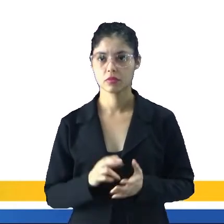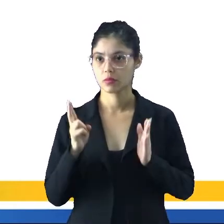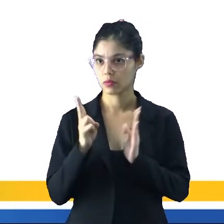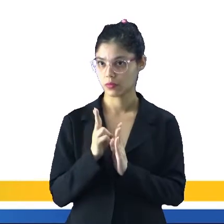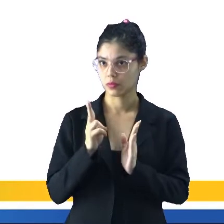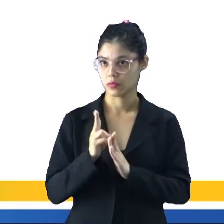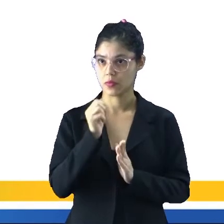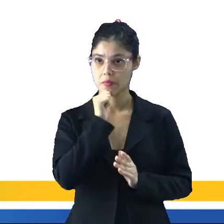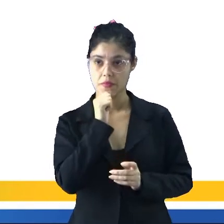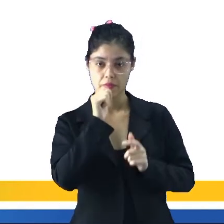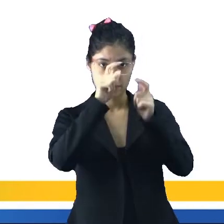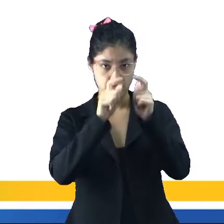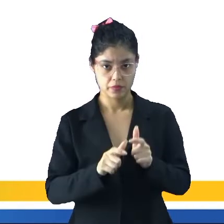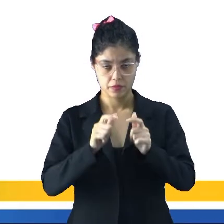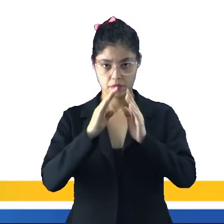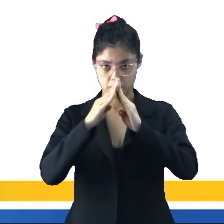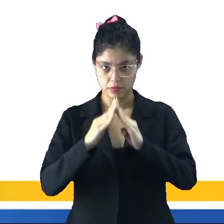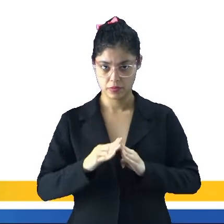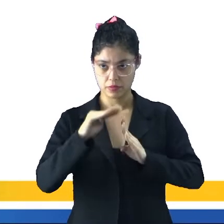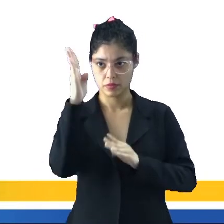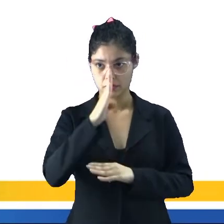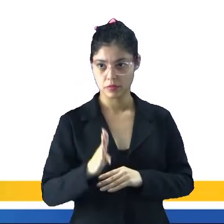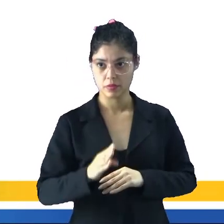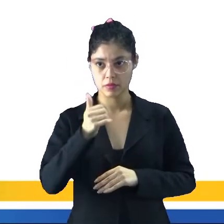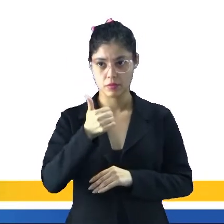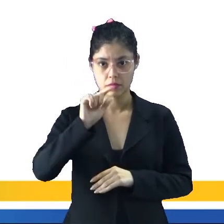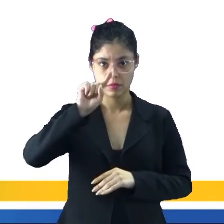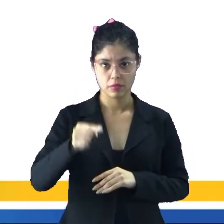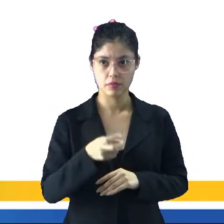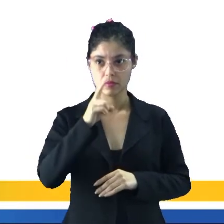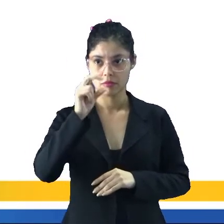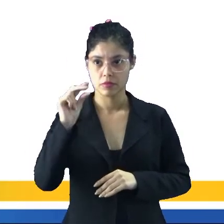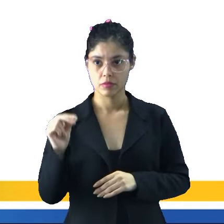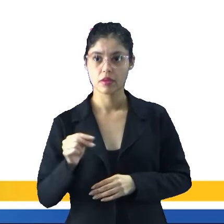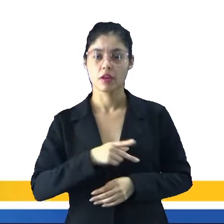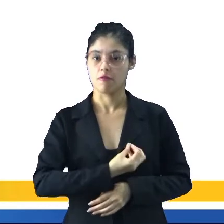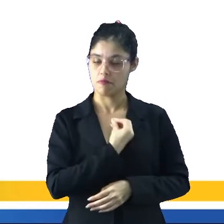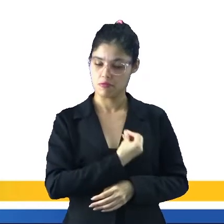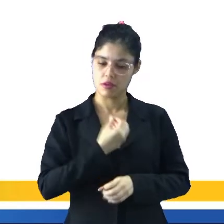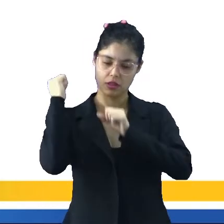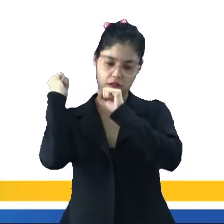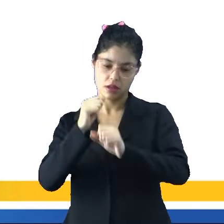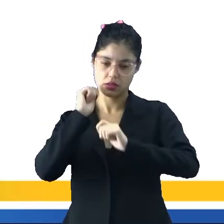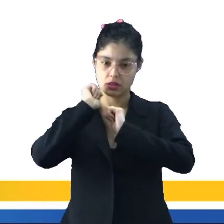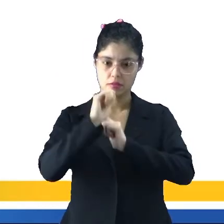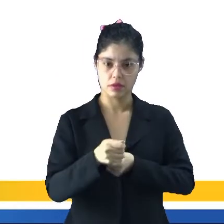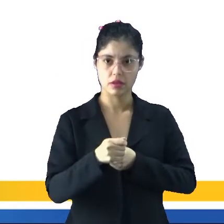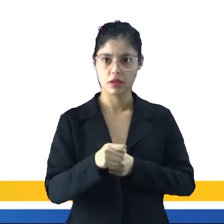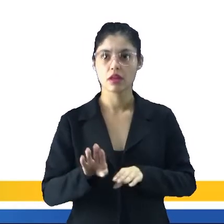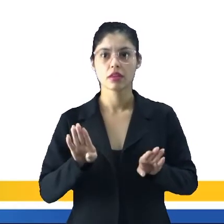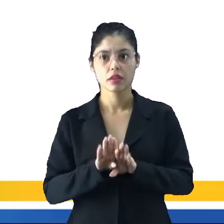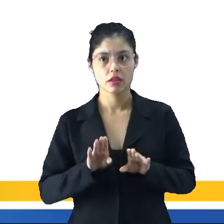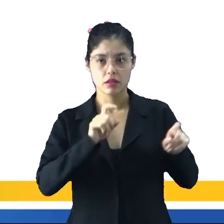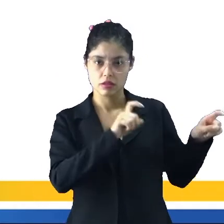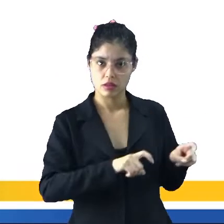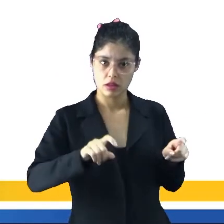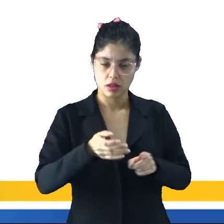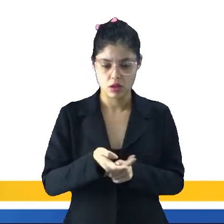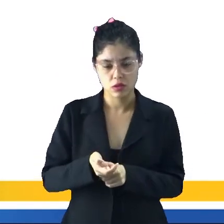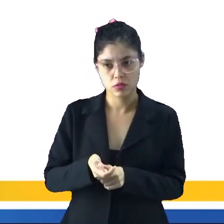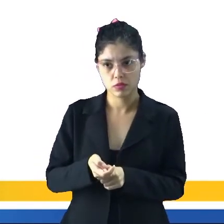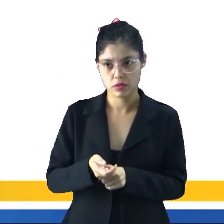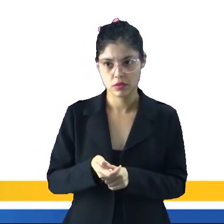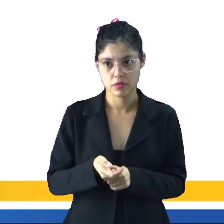Os indígenas que habitavam o Brasil em 1500 viviam da caça, da pesca e da agricultura do milho, né,